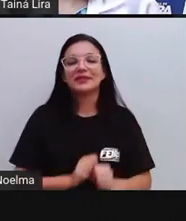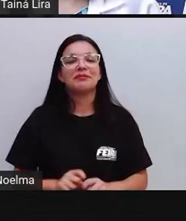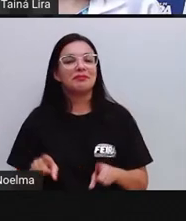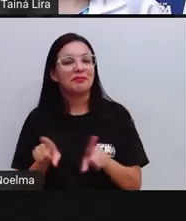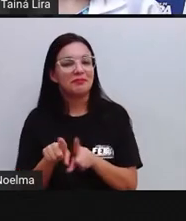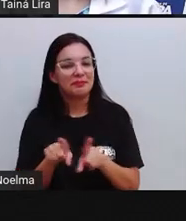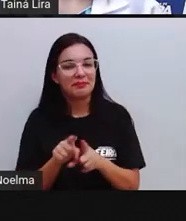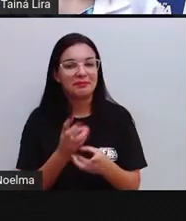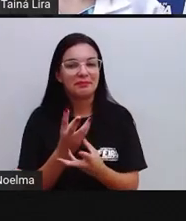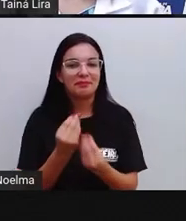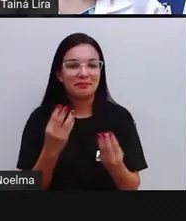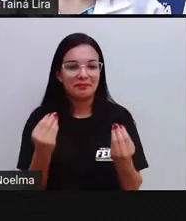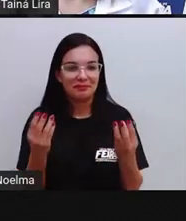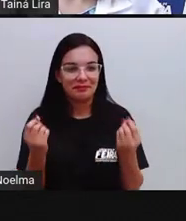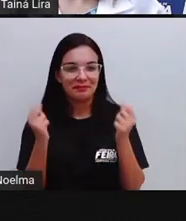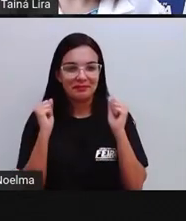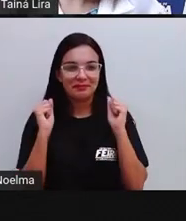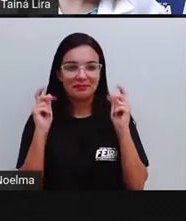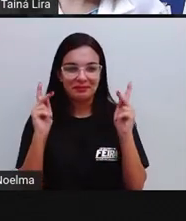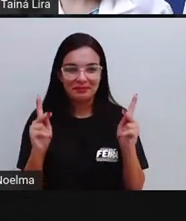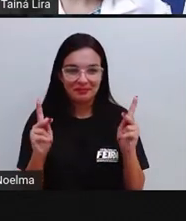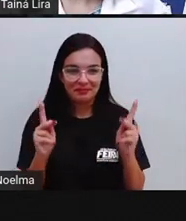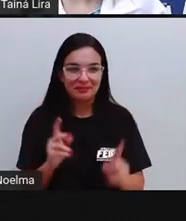aí de frutos do mar, tá certo?